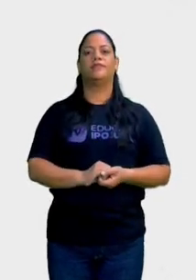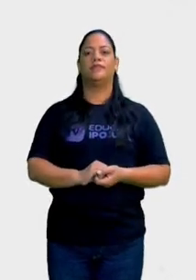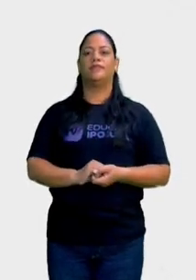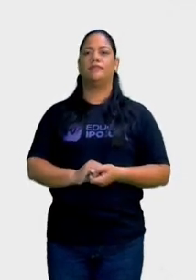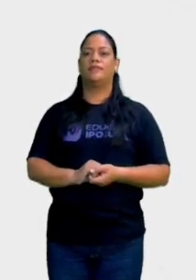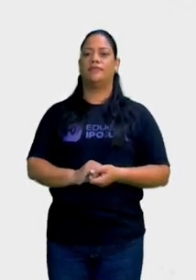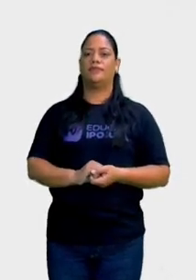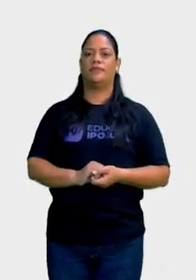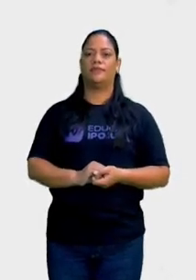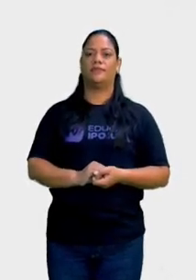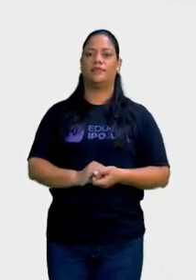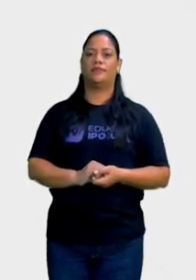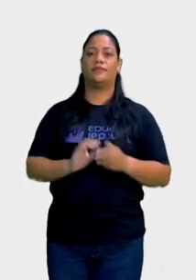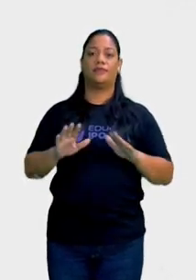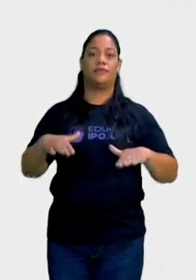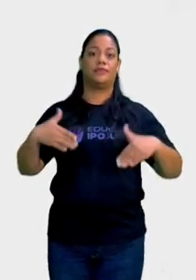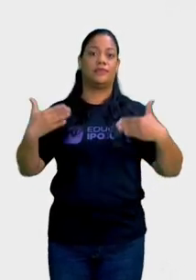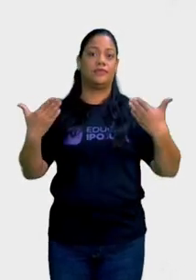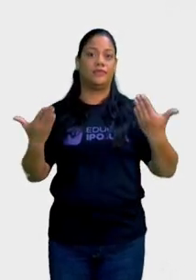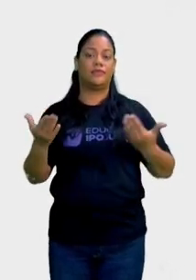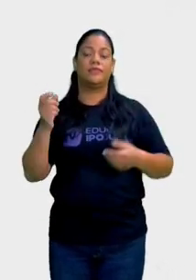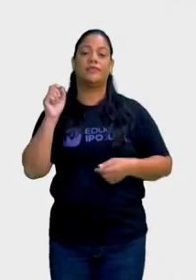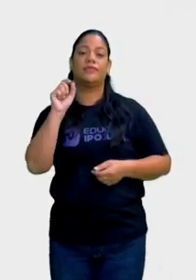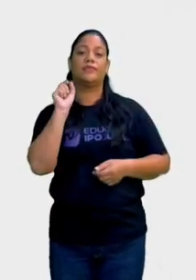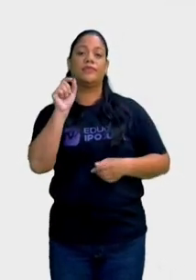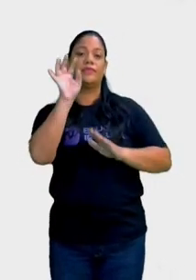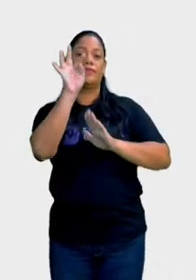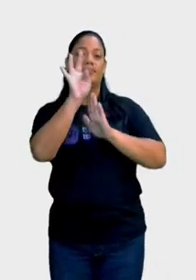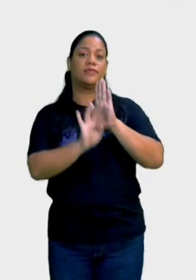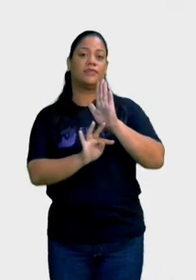Então, sobre quem ou o que é esse texto?